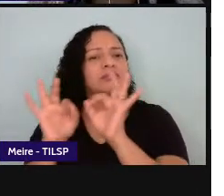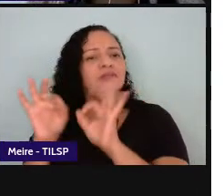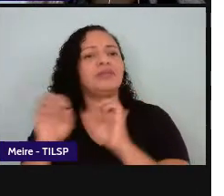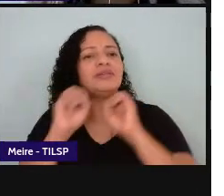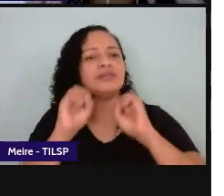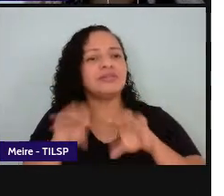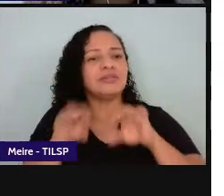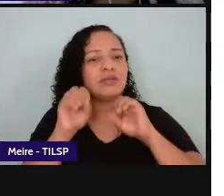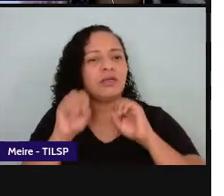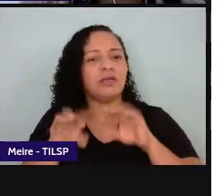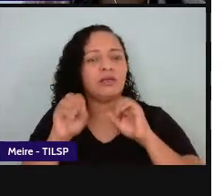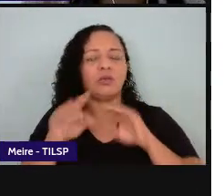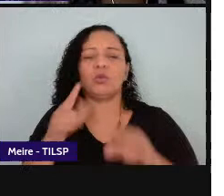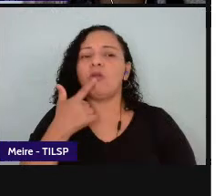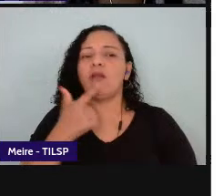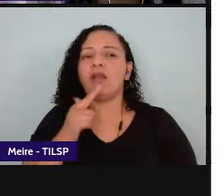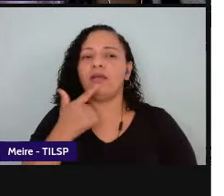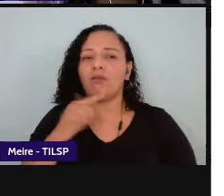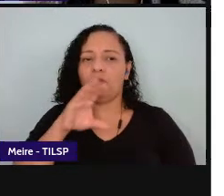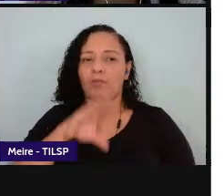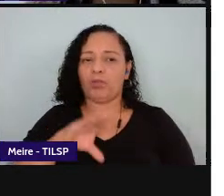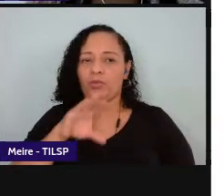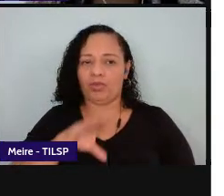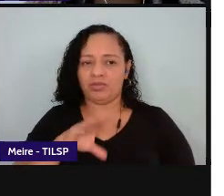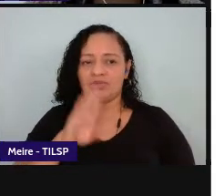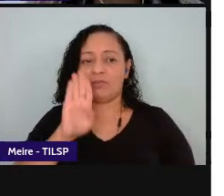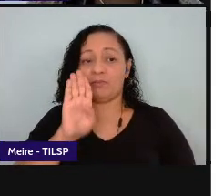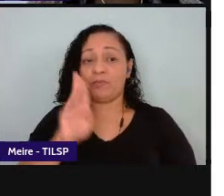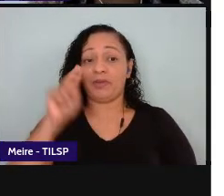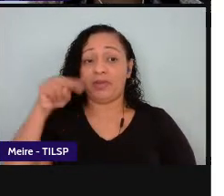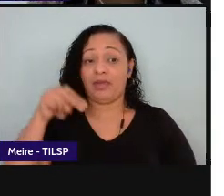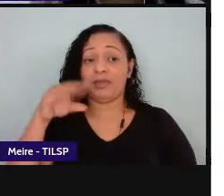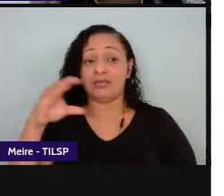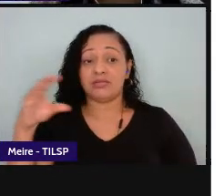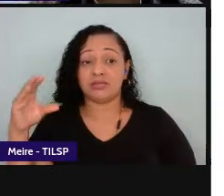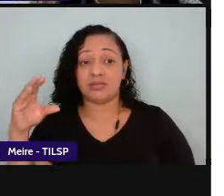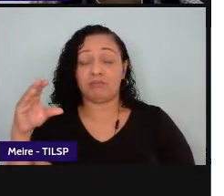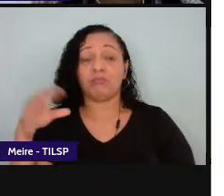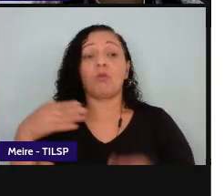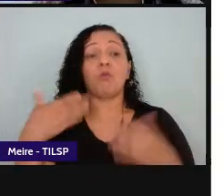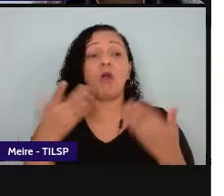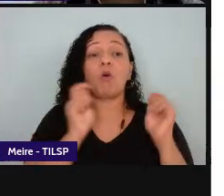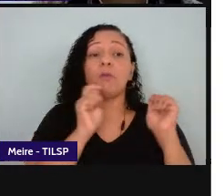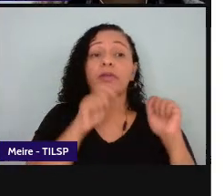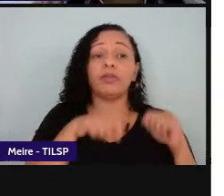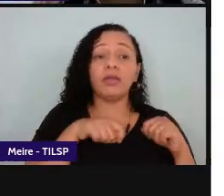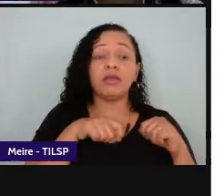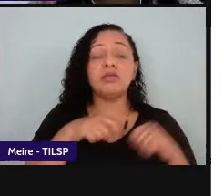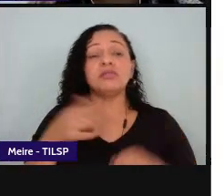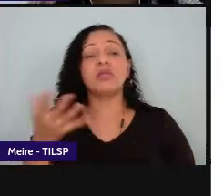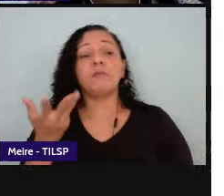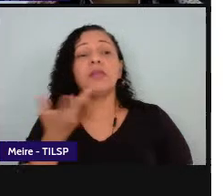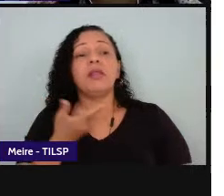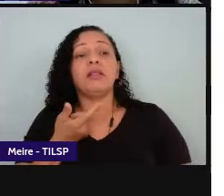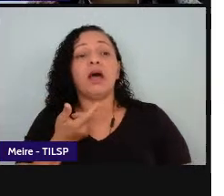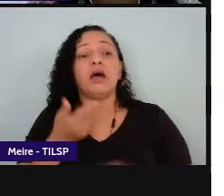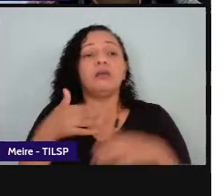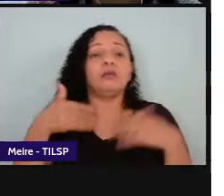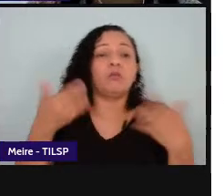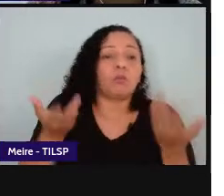portuguesa na BNCC quais são essas competências quais são essas habilidades o que é que ela nos